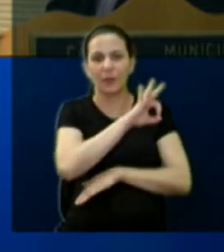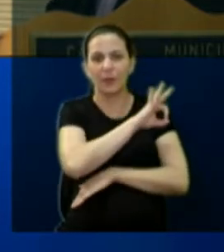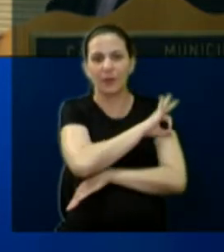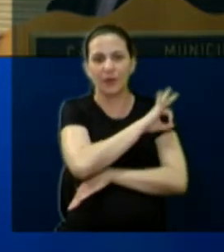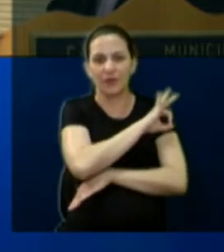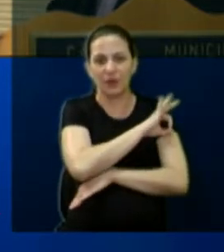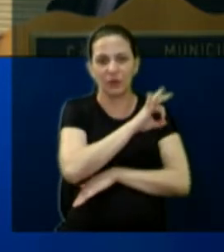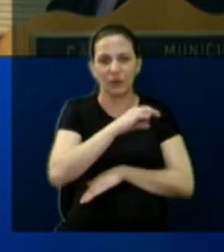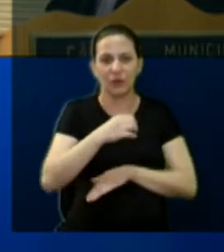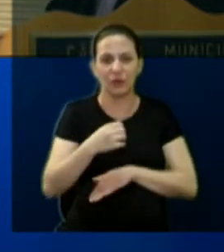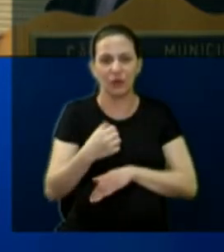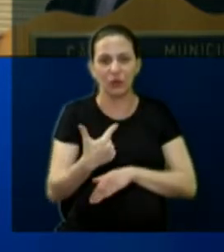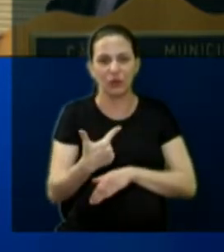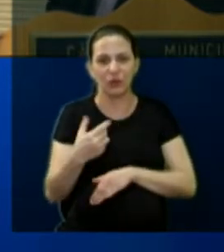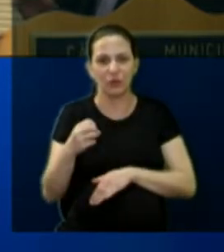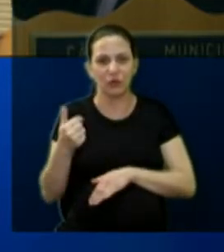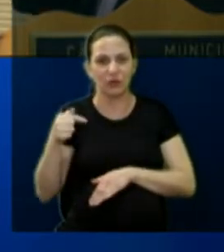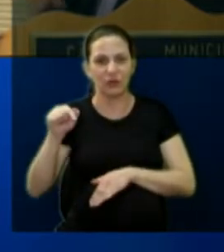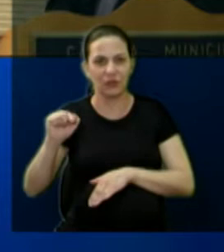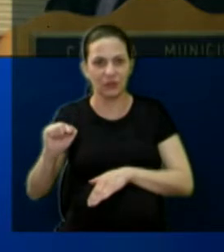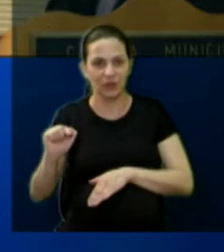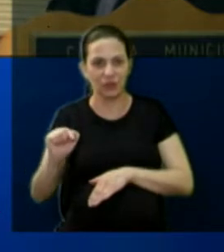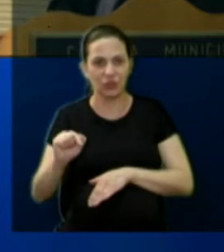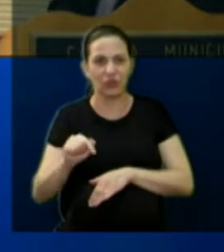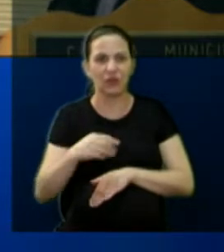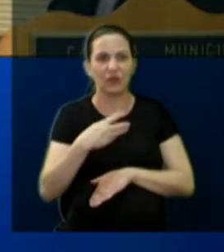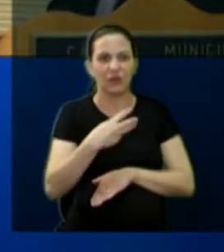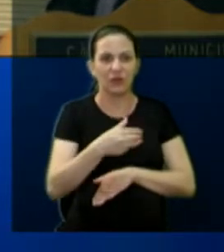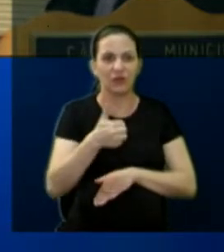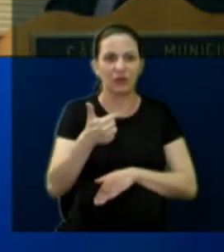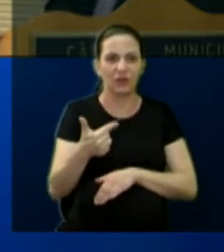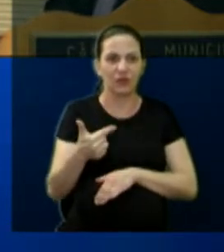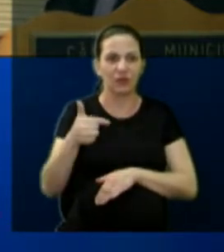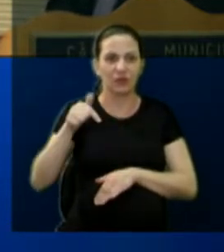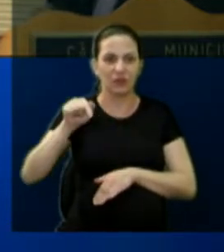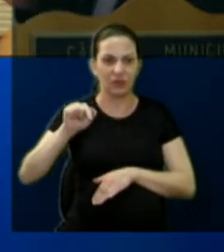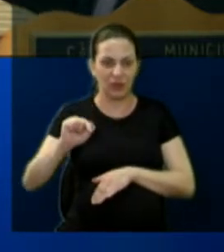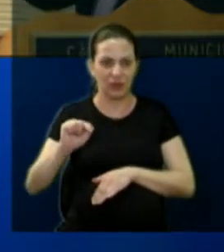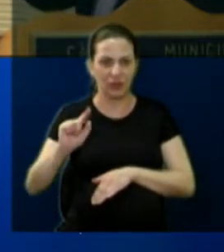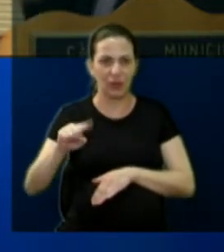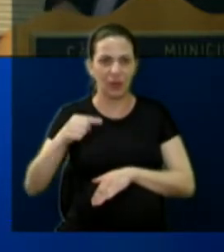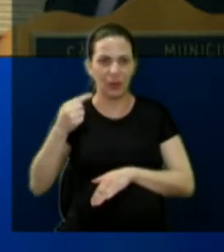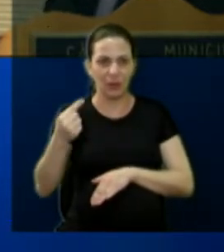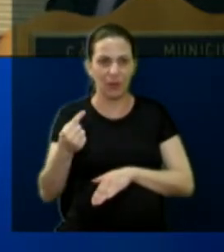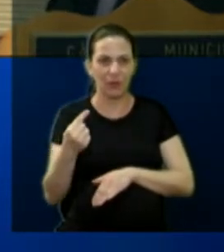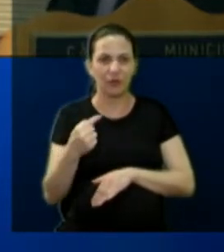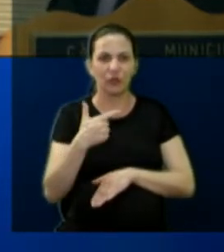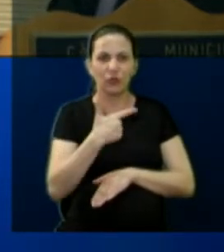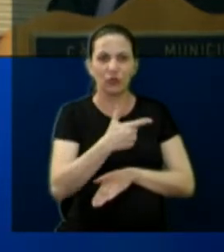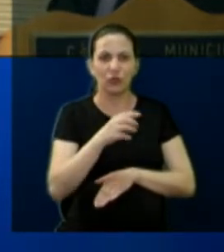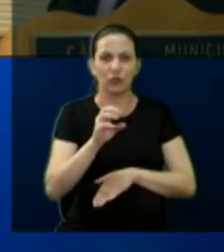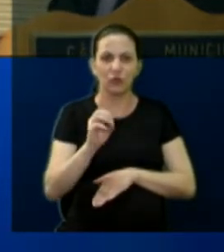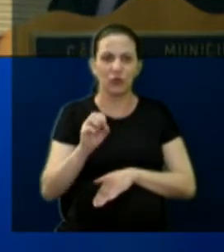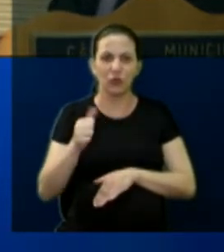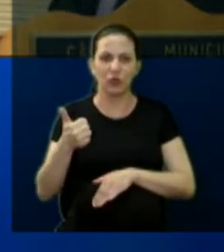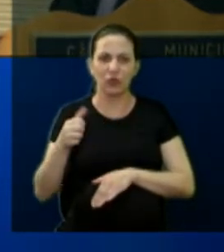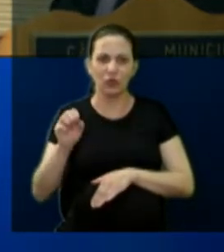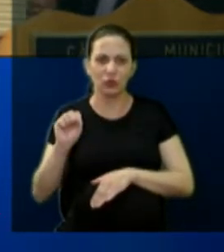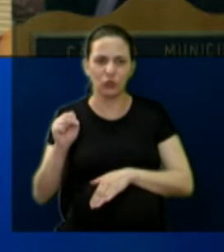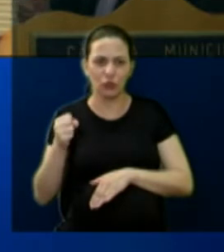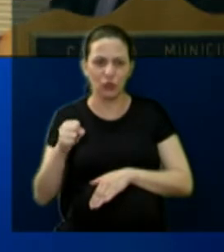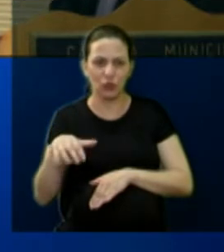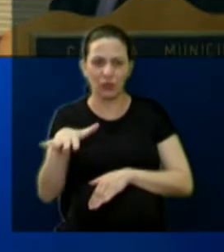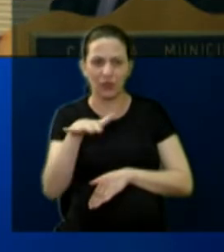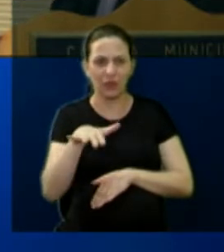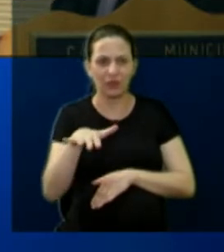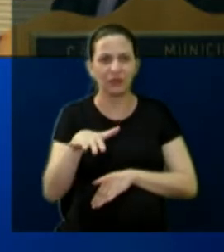2017, o valor venal de 327. A prefeitura colocou em 2008 o valor venal para esse